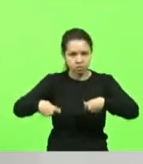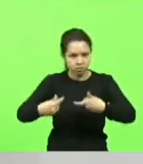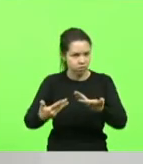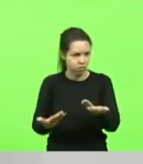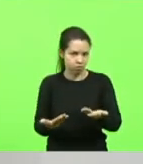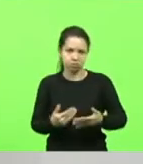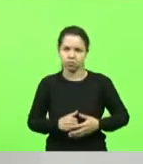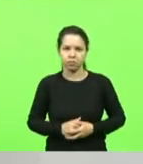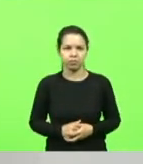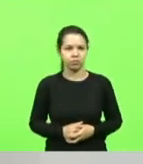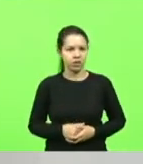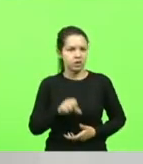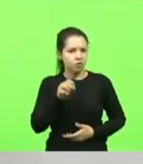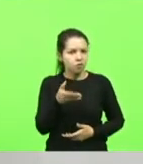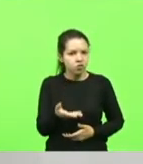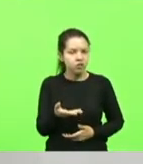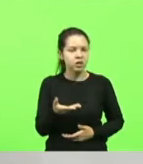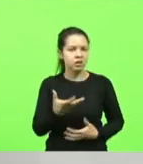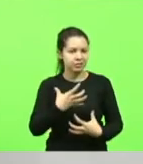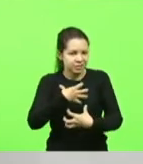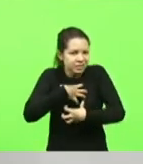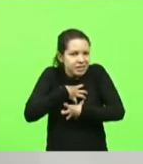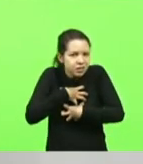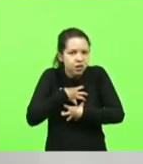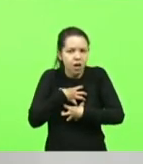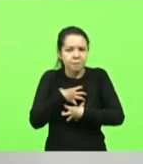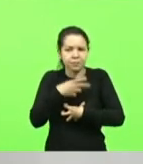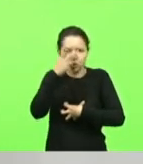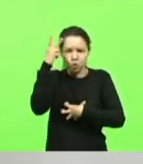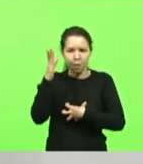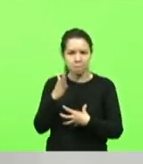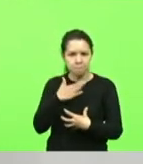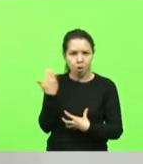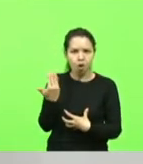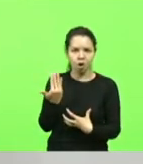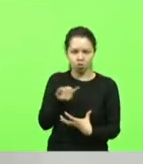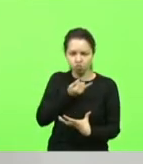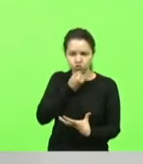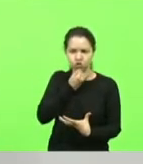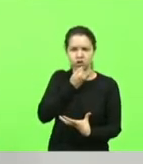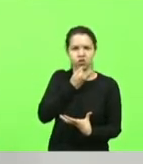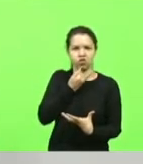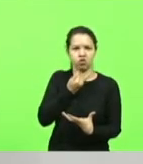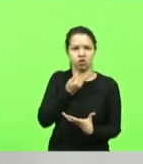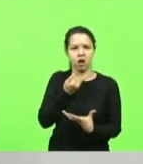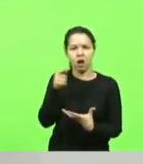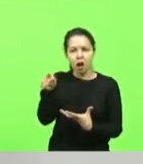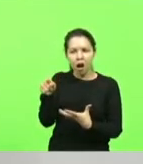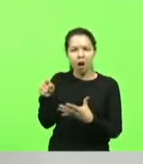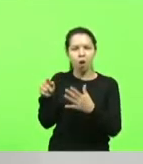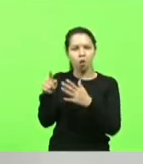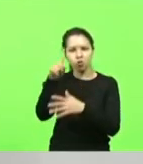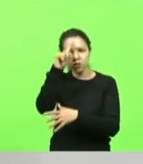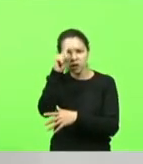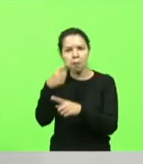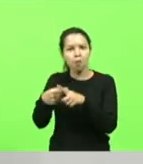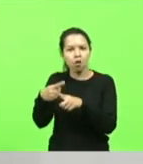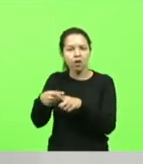Quando você não se sensibiliza com a morte de alguém na porta de um hospital por falta de tratamento,